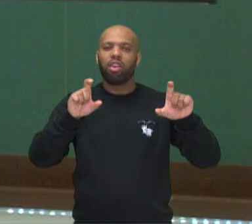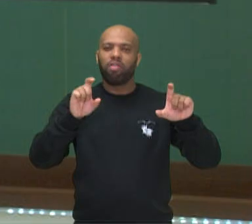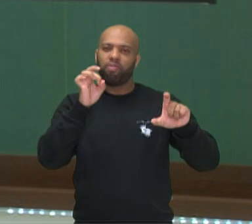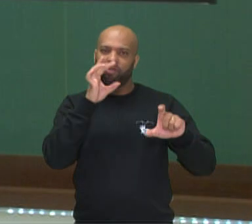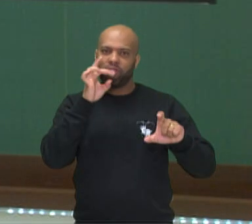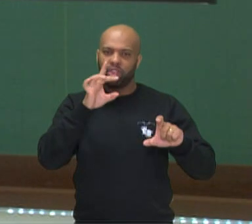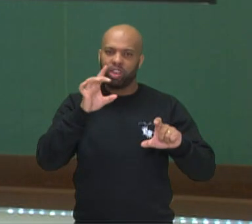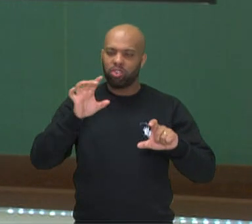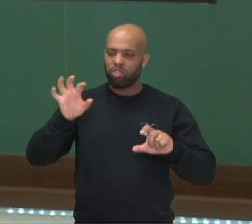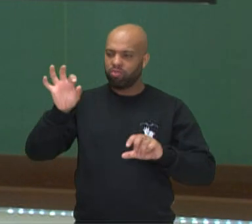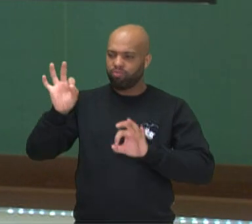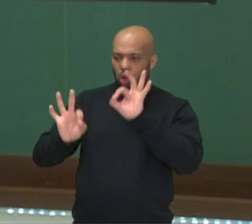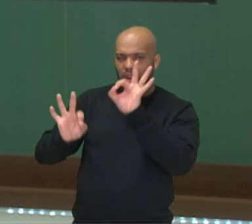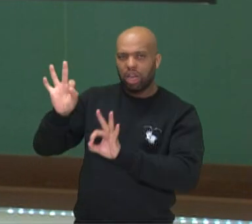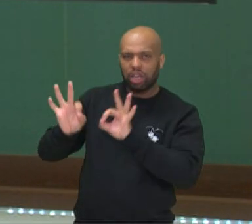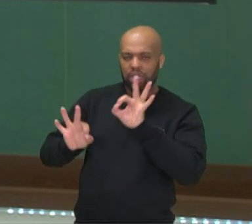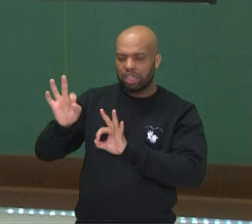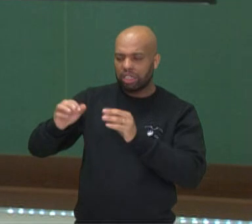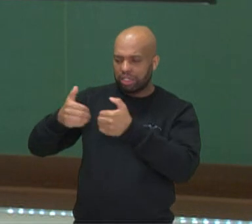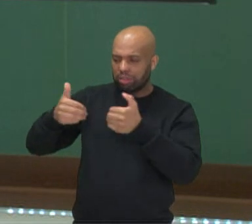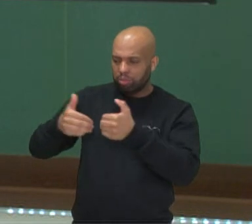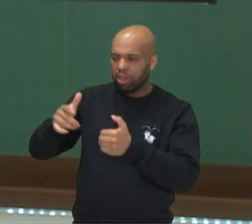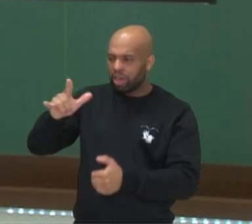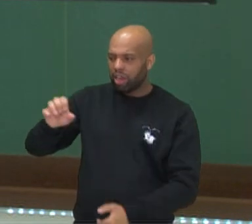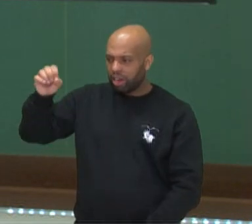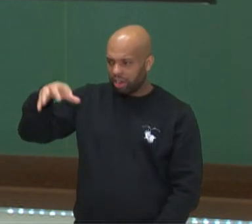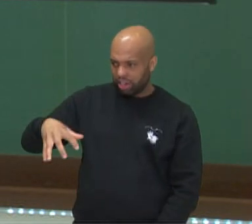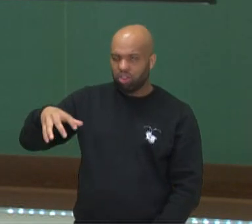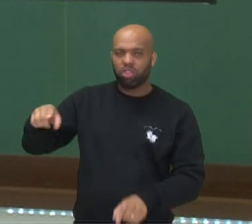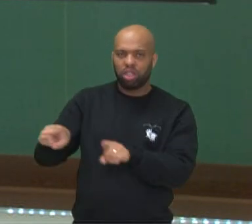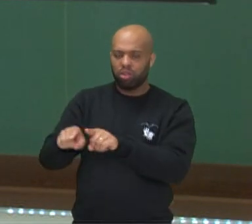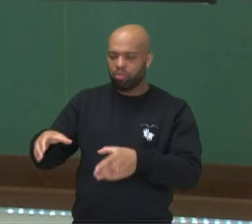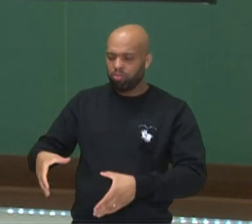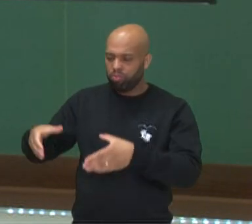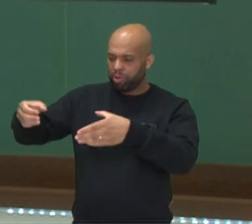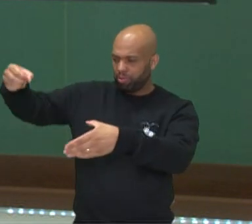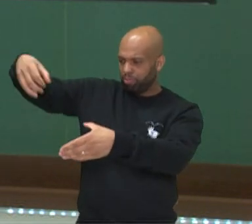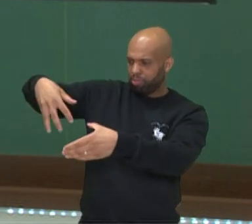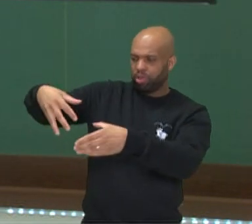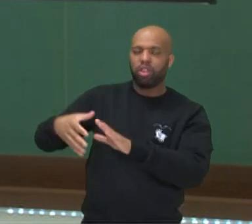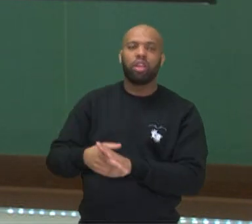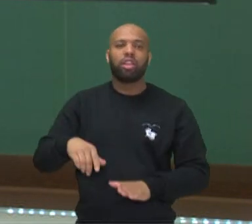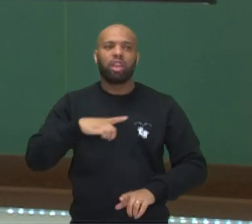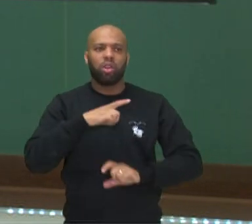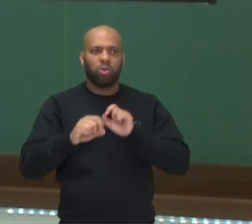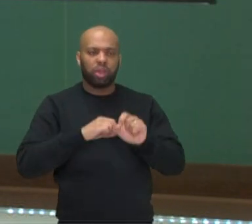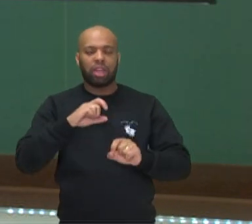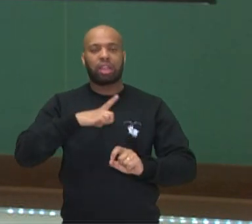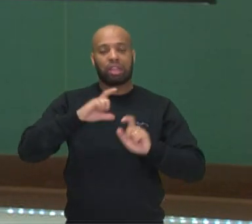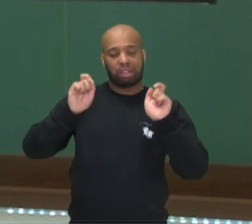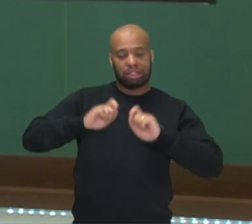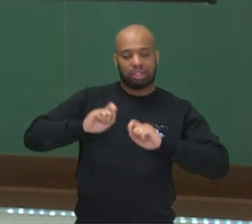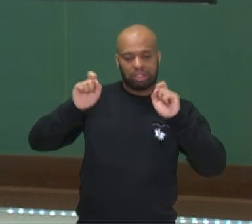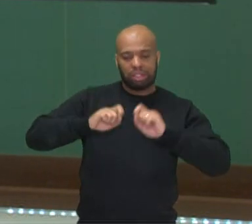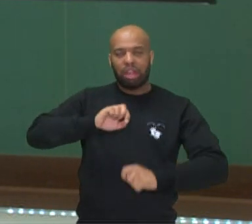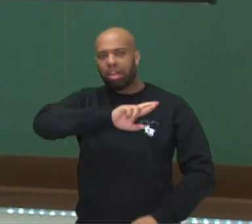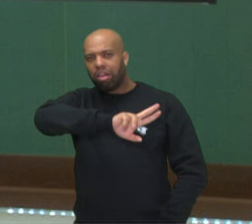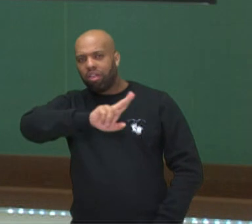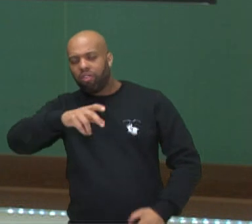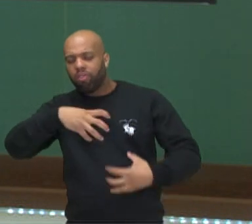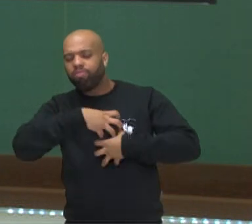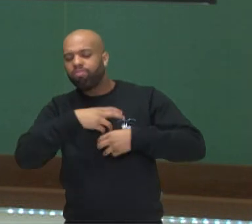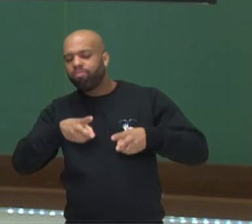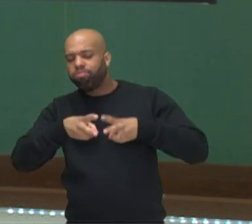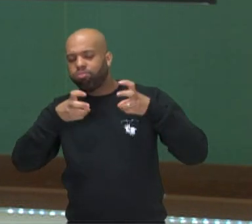na lata. Observem ali também um recurso multissemiótico que nos permite fazer múltiplas leituras a respeito